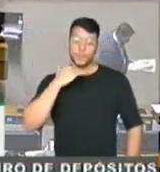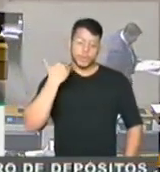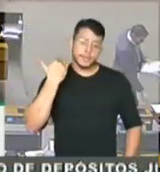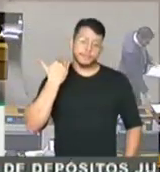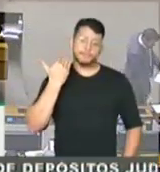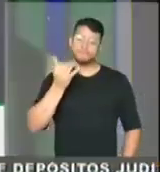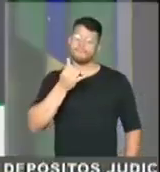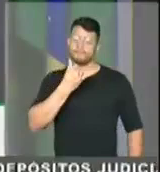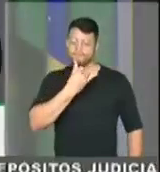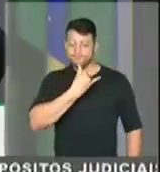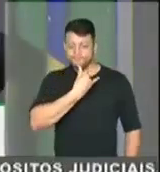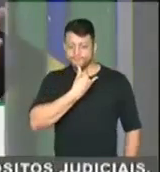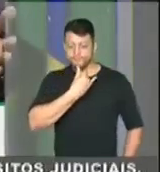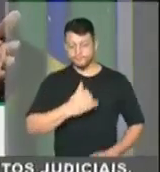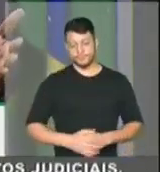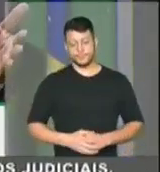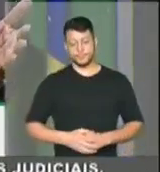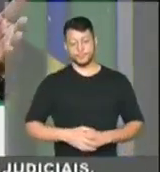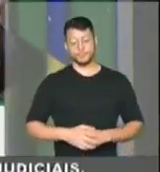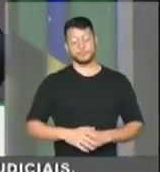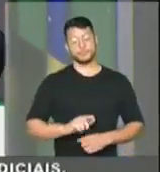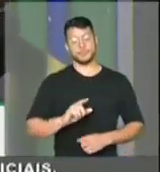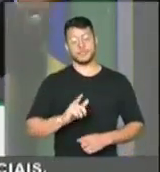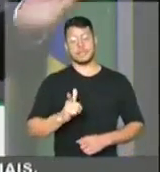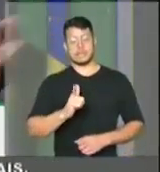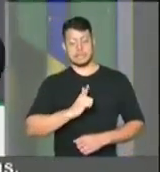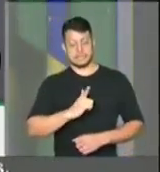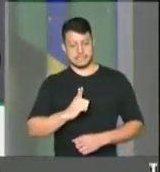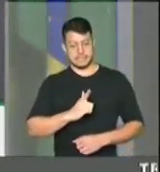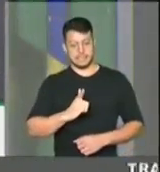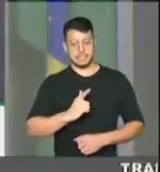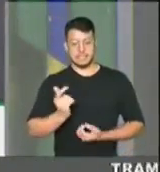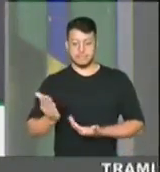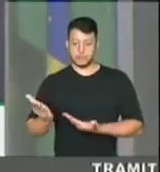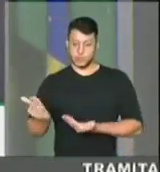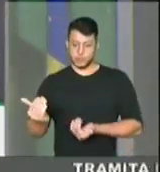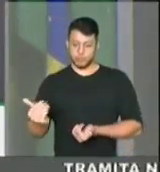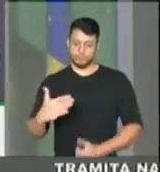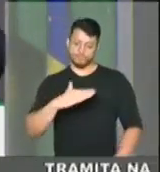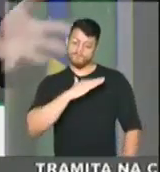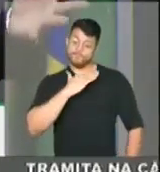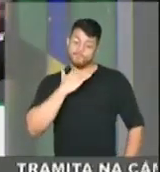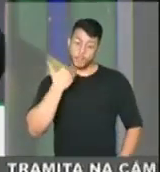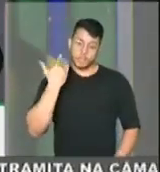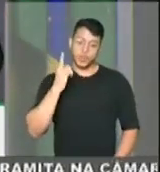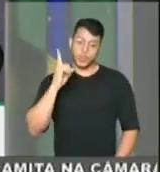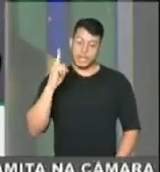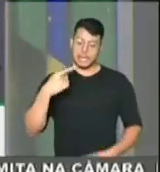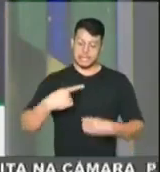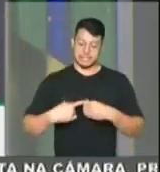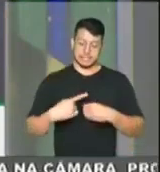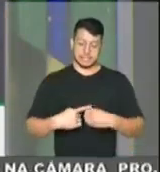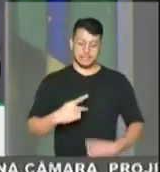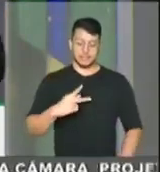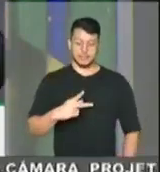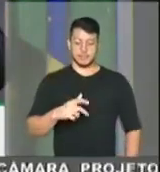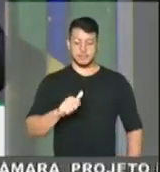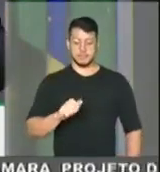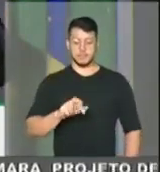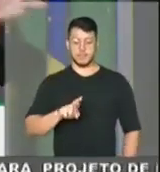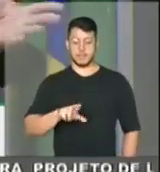a morte desses jovens em Paraisópolis? Como não lamentar